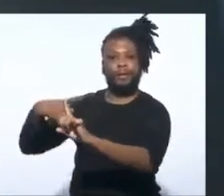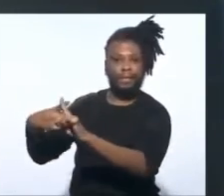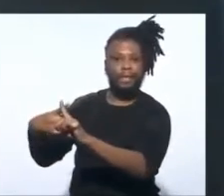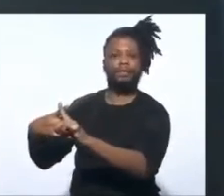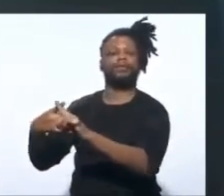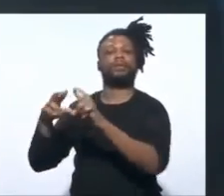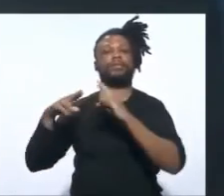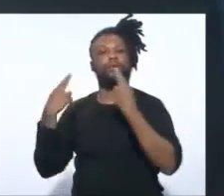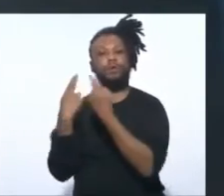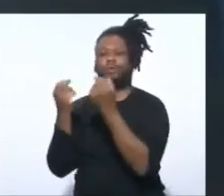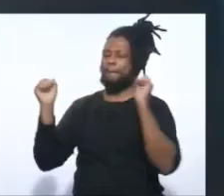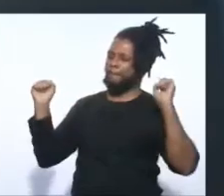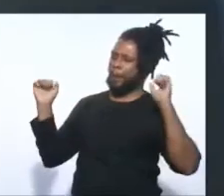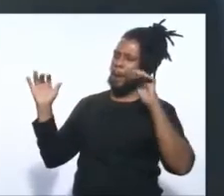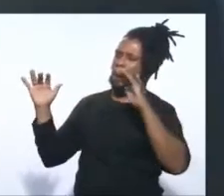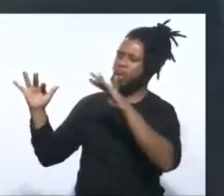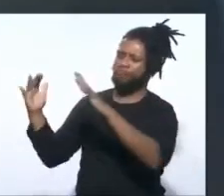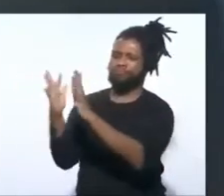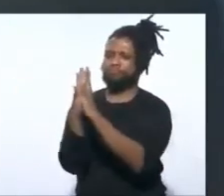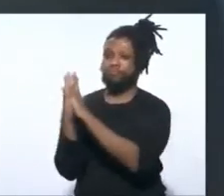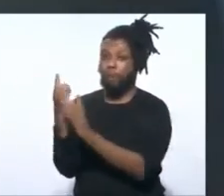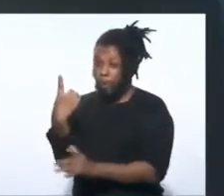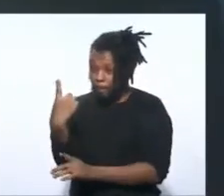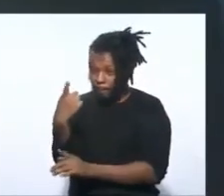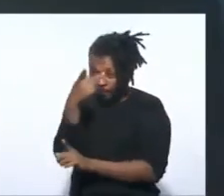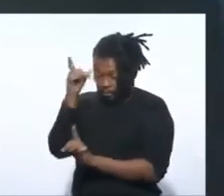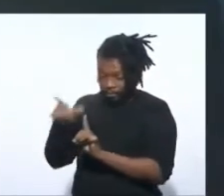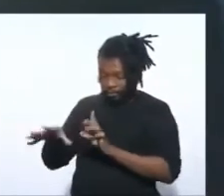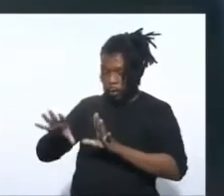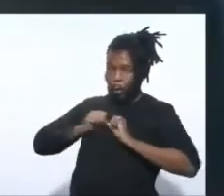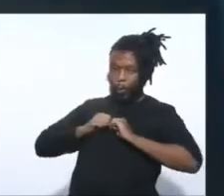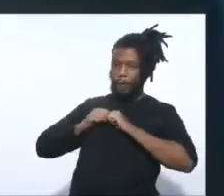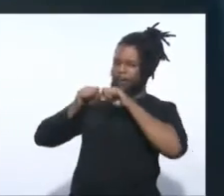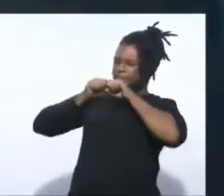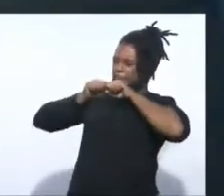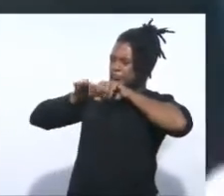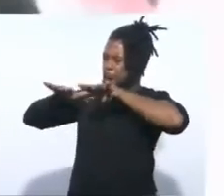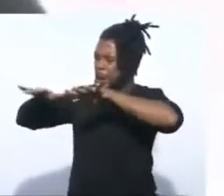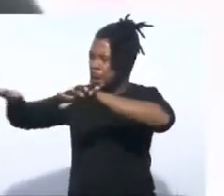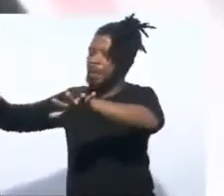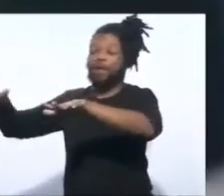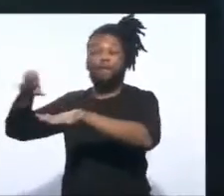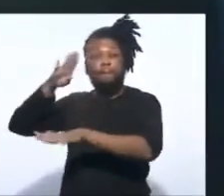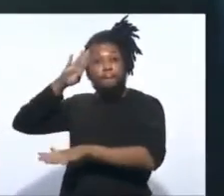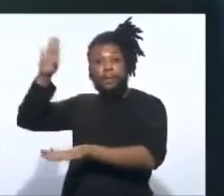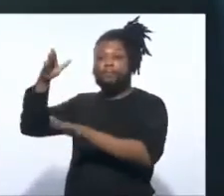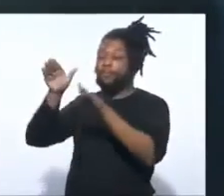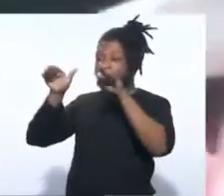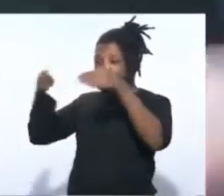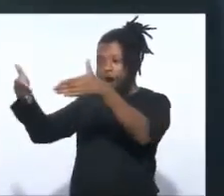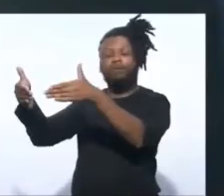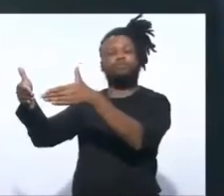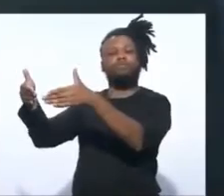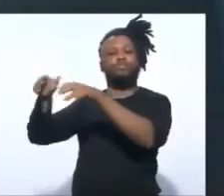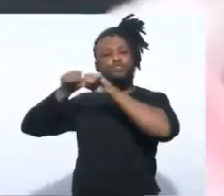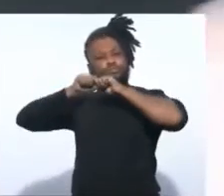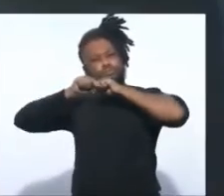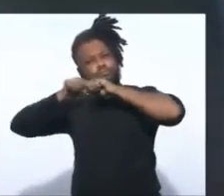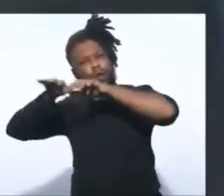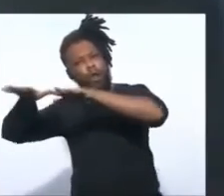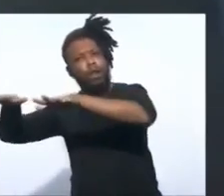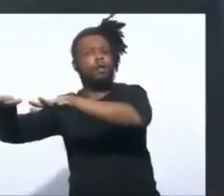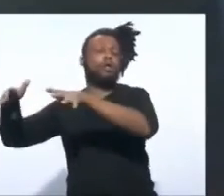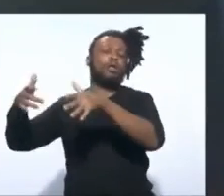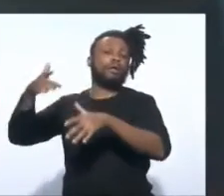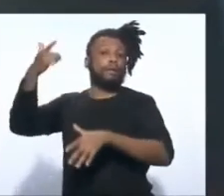se reuniu e que uma pessoa estava infectada. Isso levou a infecção de dezenas de pessoas. Foi o principal foco no país que